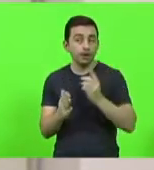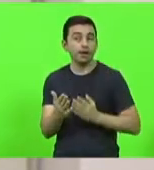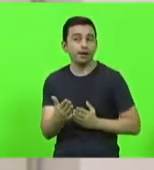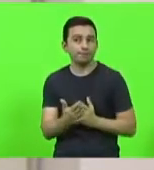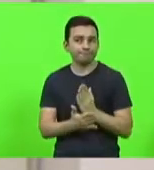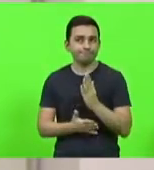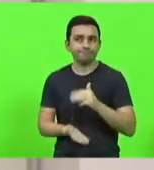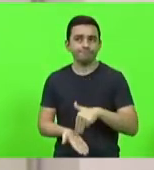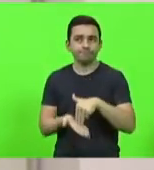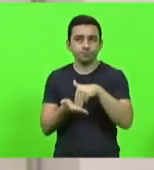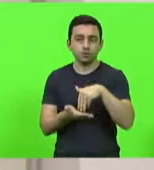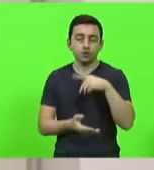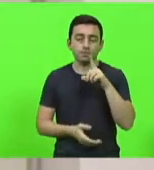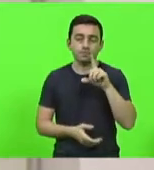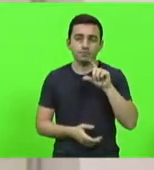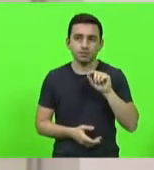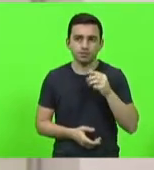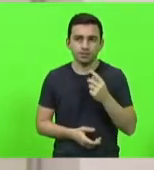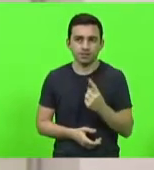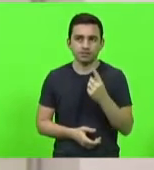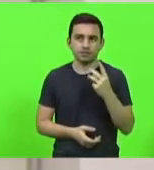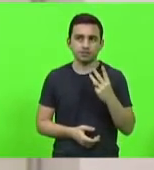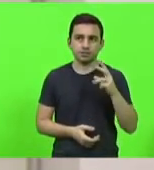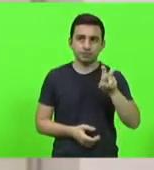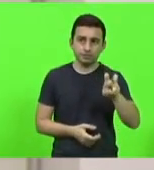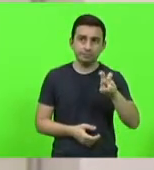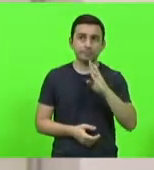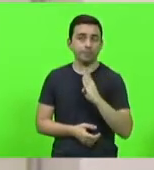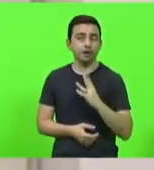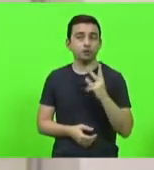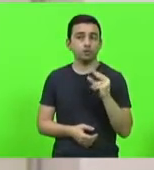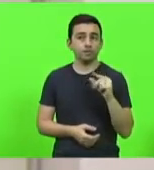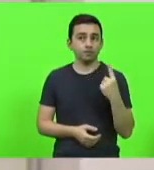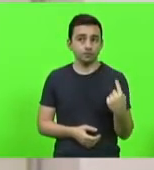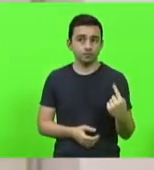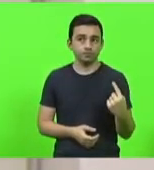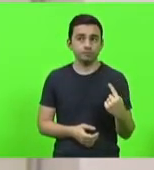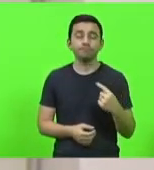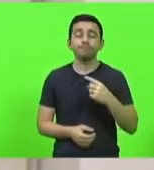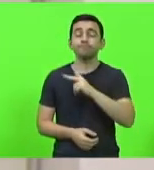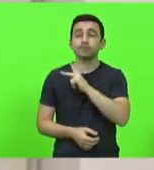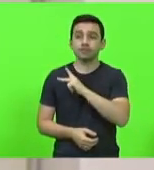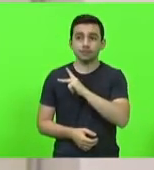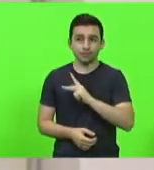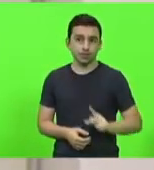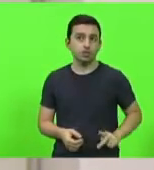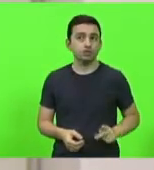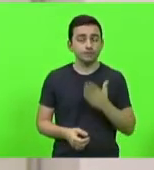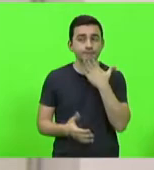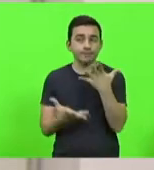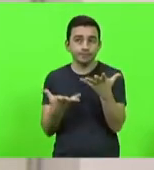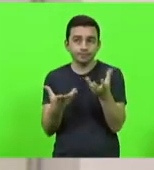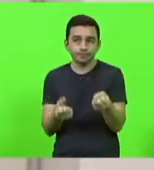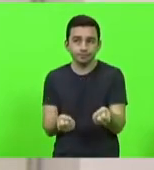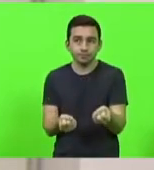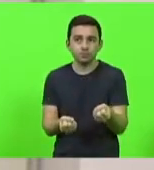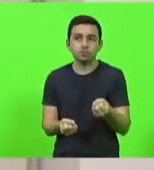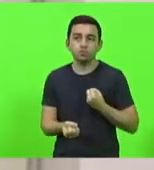número 1135 barra 2021. O senhor presidente deferiu os requerimentos números